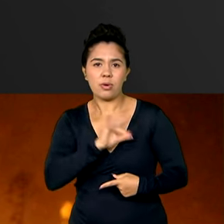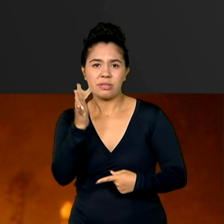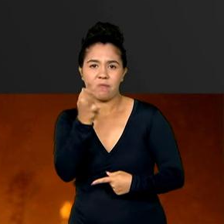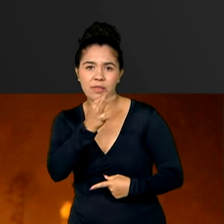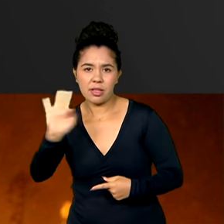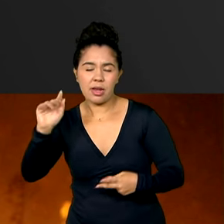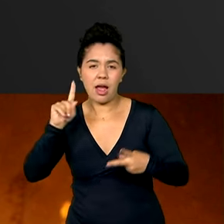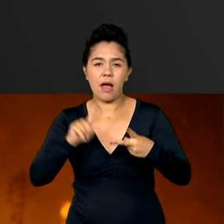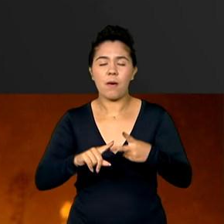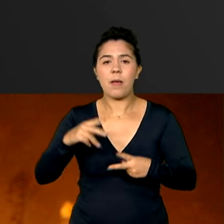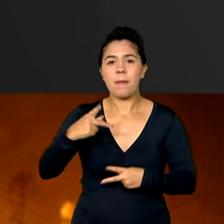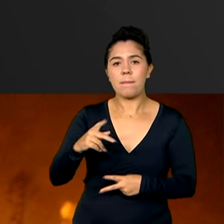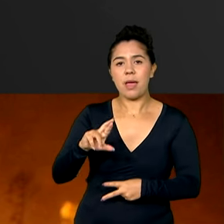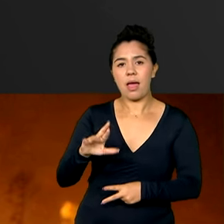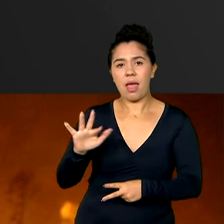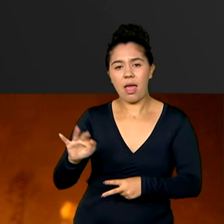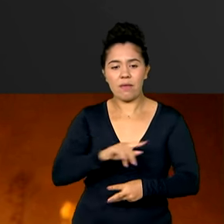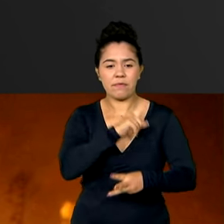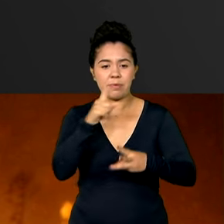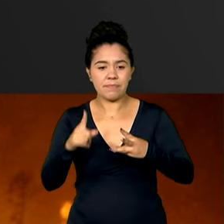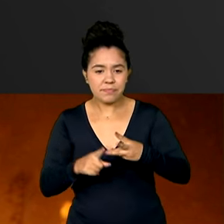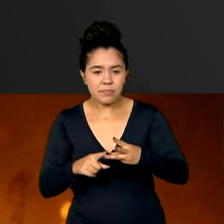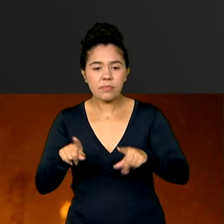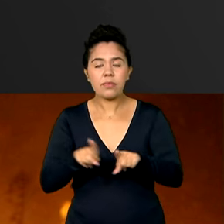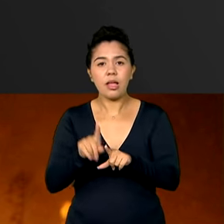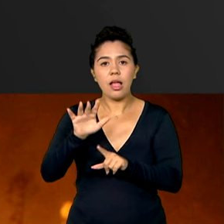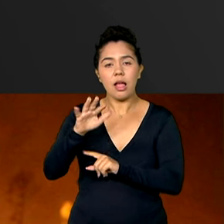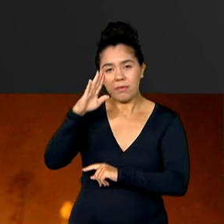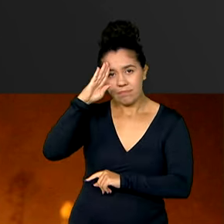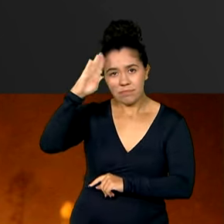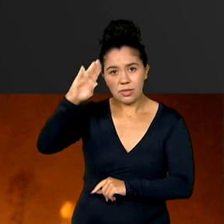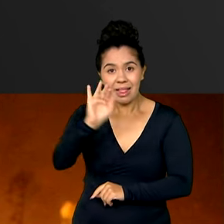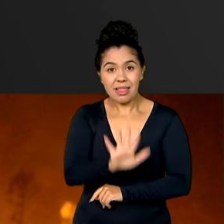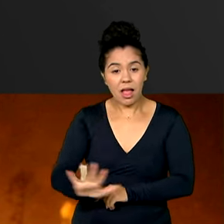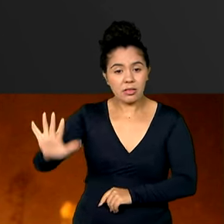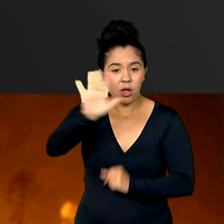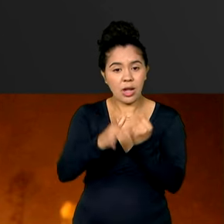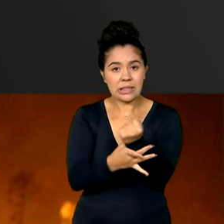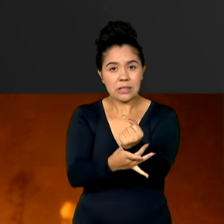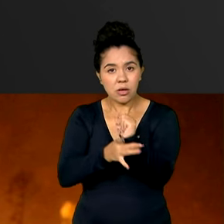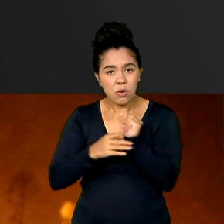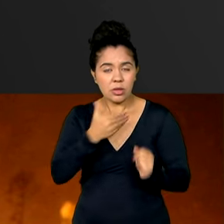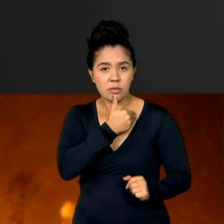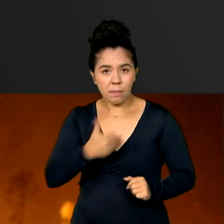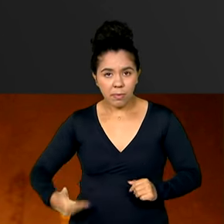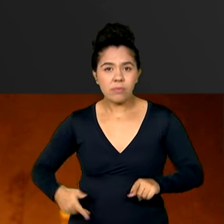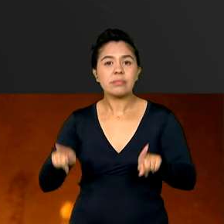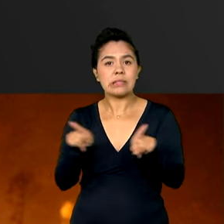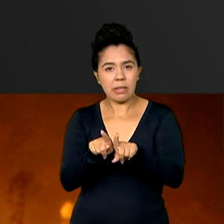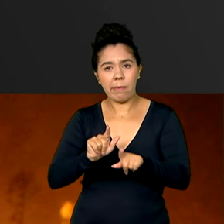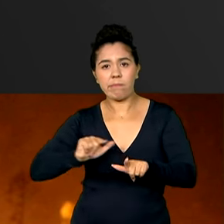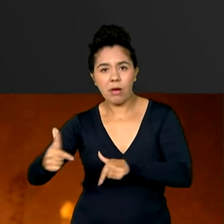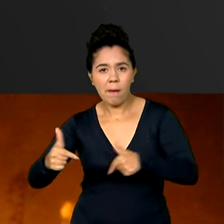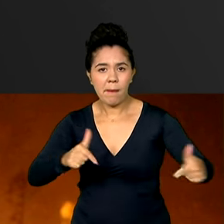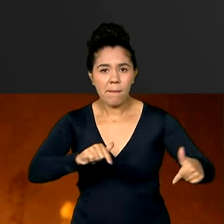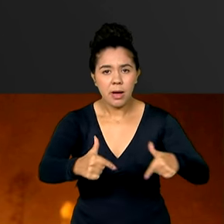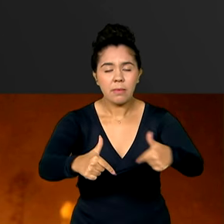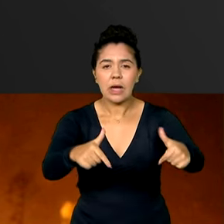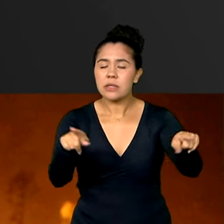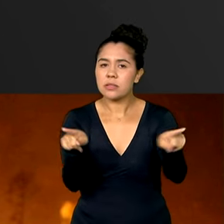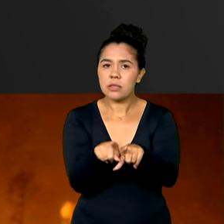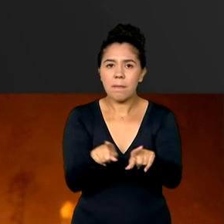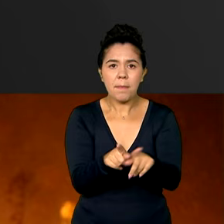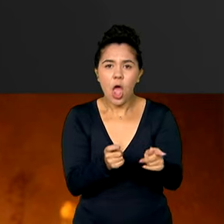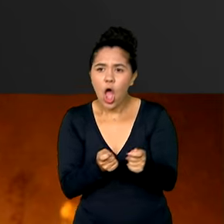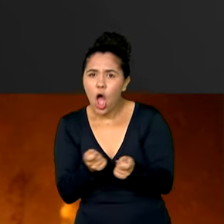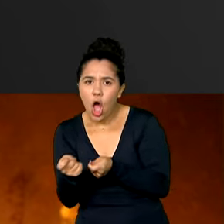Federal e Força Nacional de Segurança Pública investigam a origem dos incêndios. Também foi proibido o uso controlado do